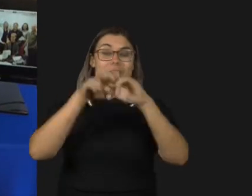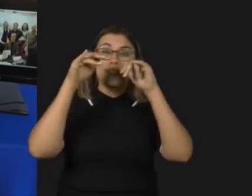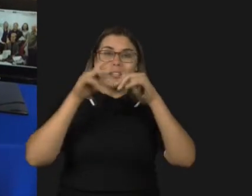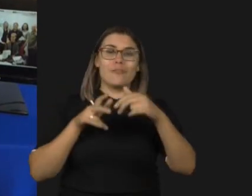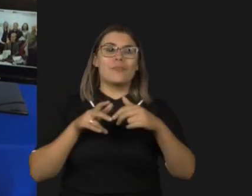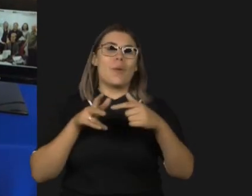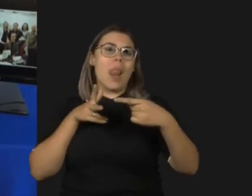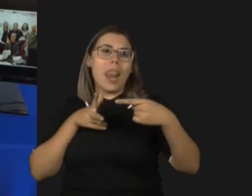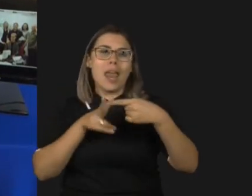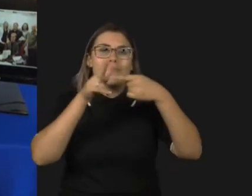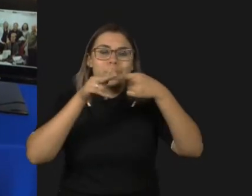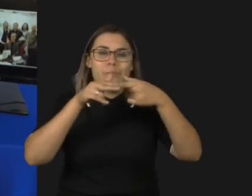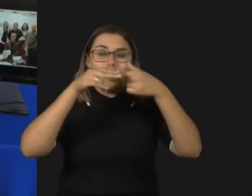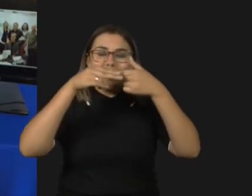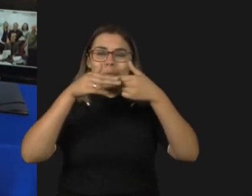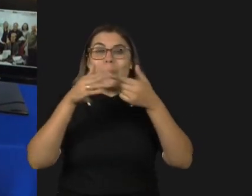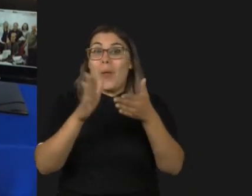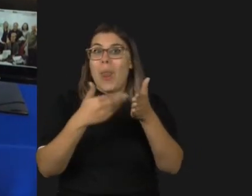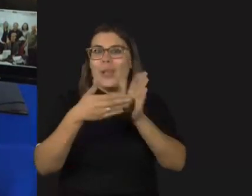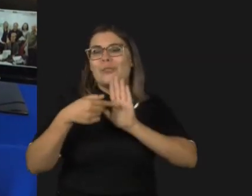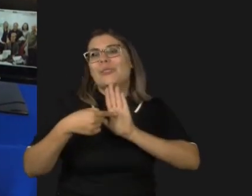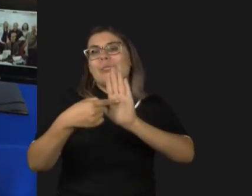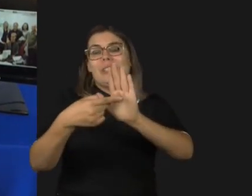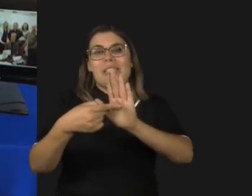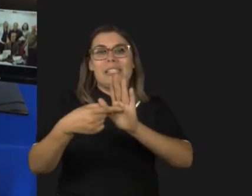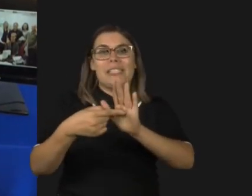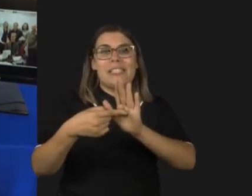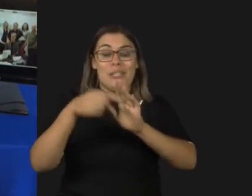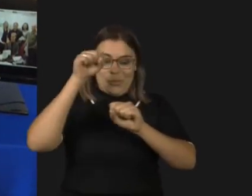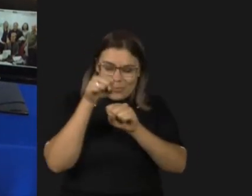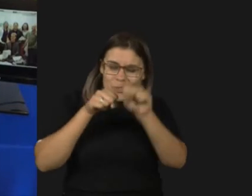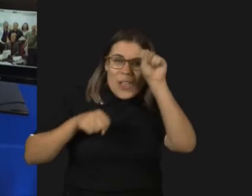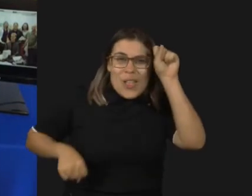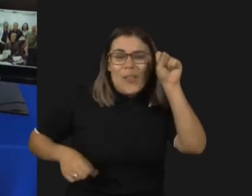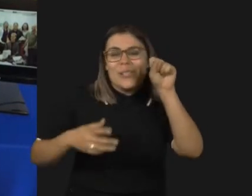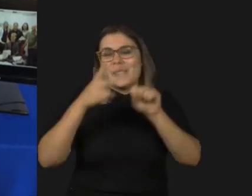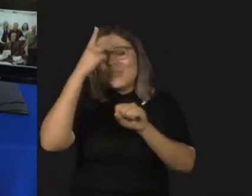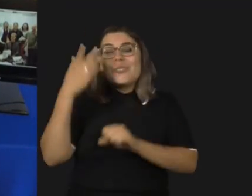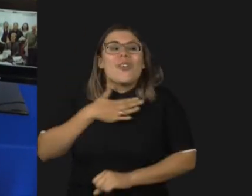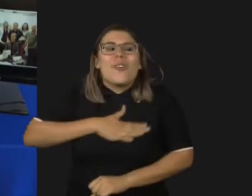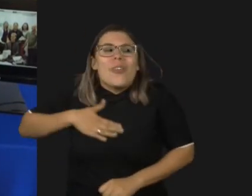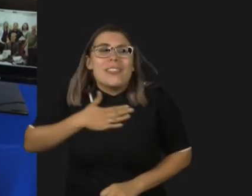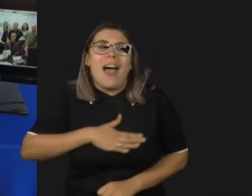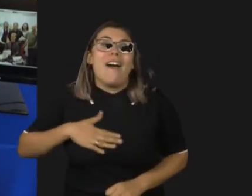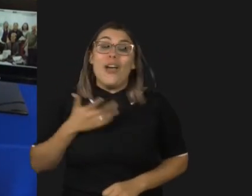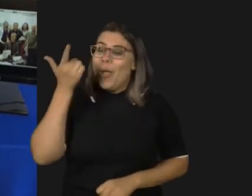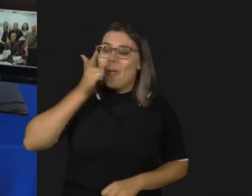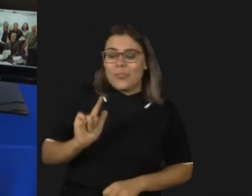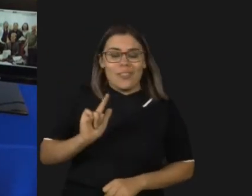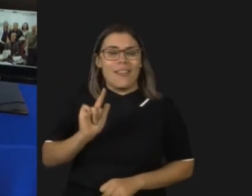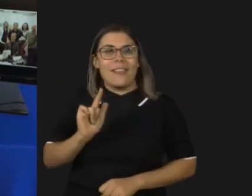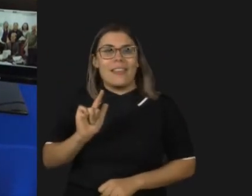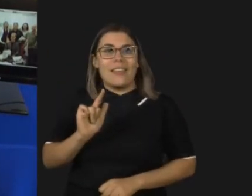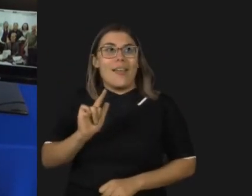obra literária. Por causa dessa energia que eu recebi dos heróis e os ídolos eu podia saltar grandes distâncias e